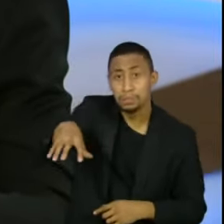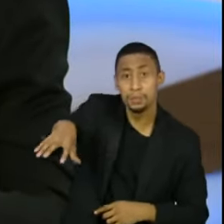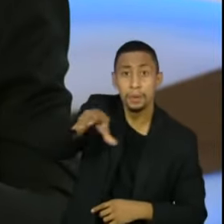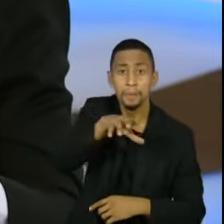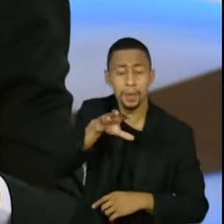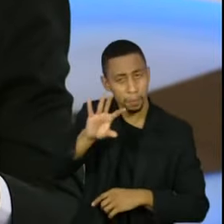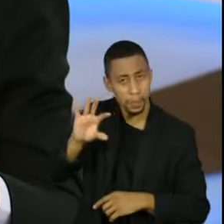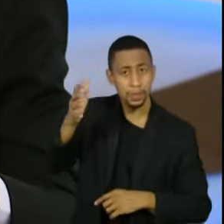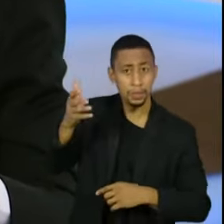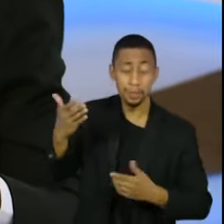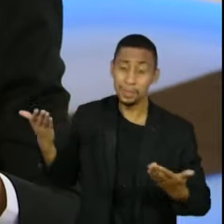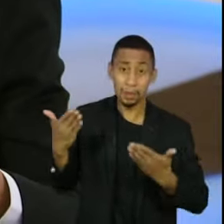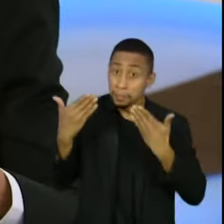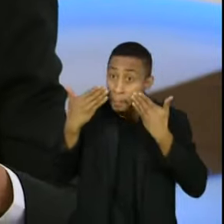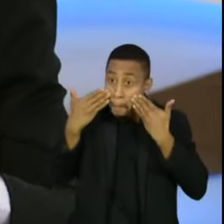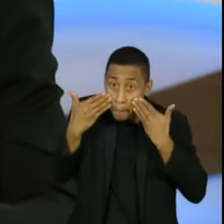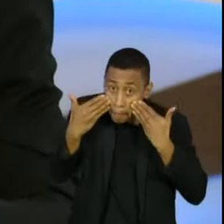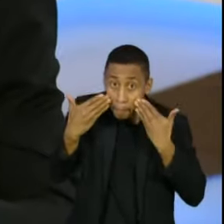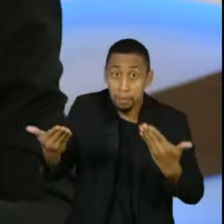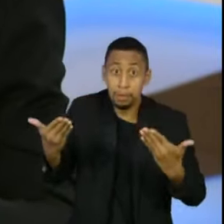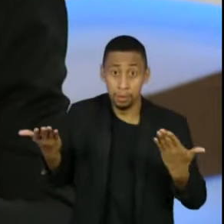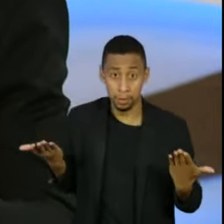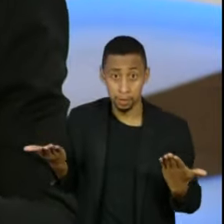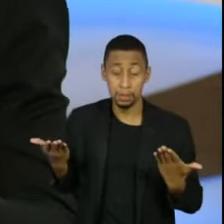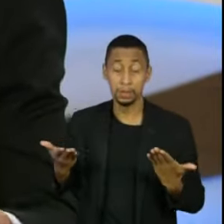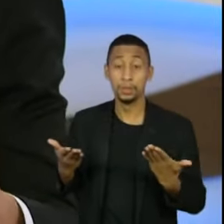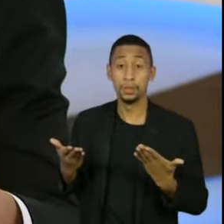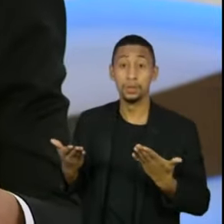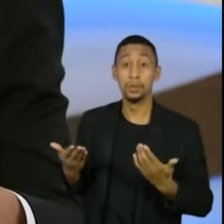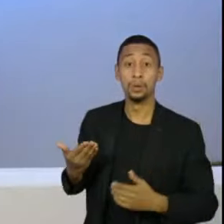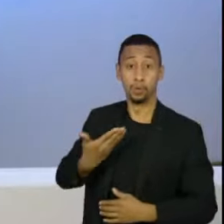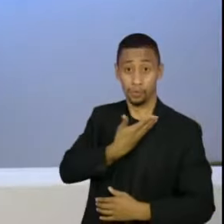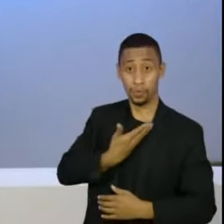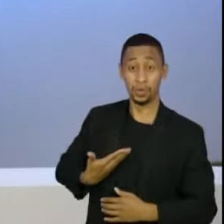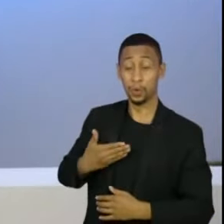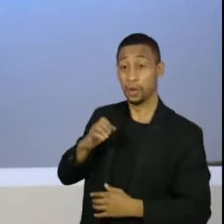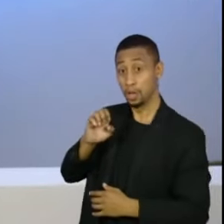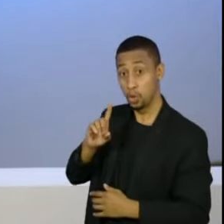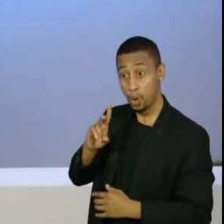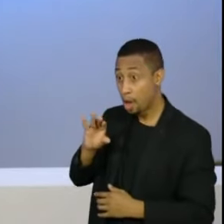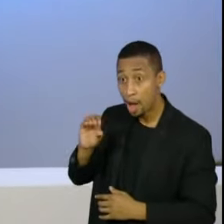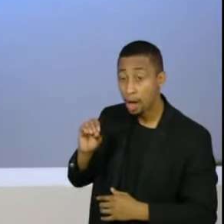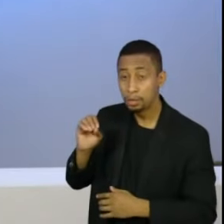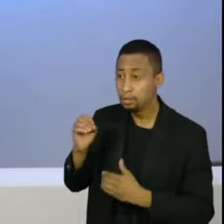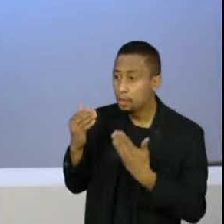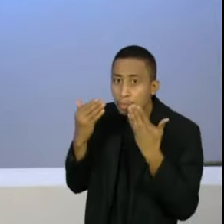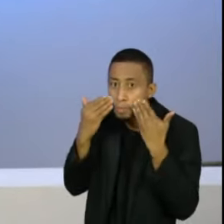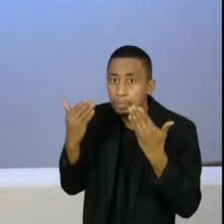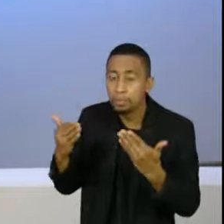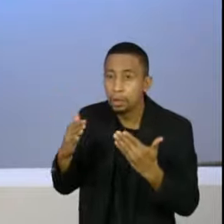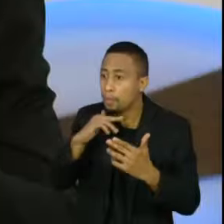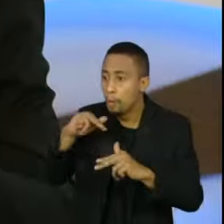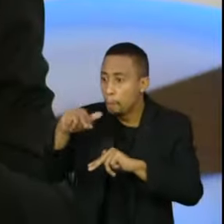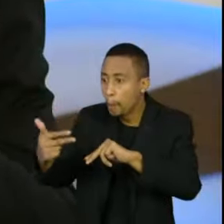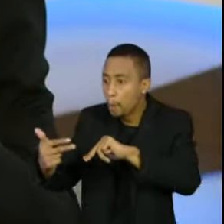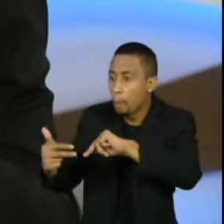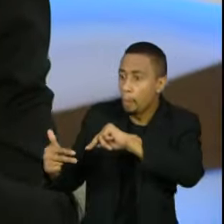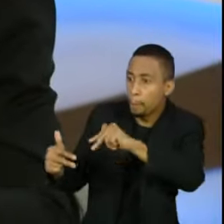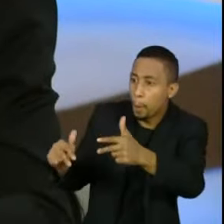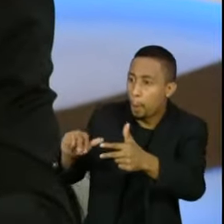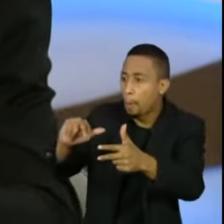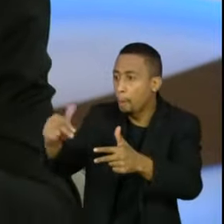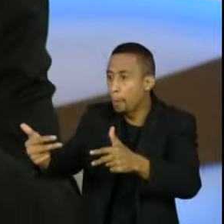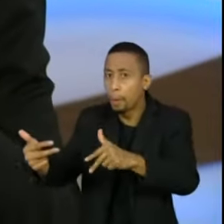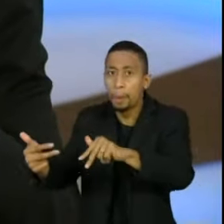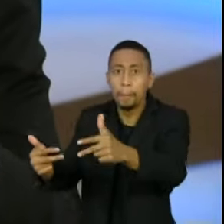aflorado agora, no momento em que o governador Eduardo Leite vê os seus conterrâneos morrendo em função da pandemia, os governadores,